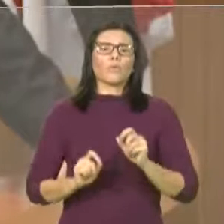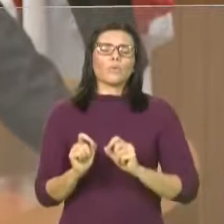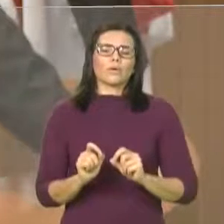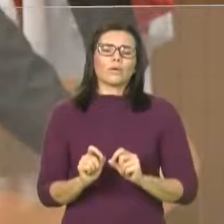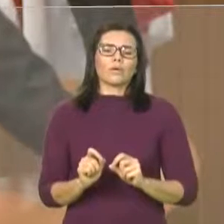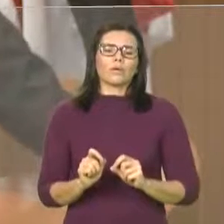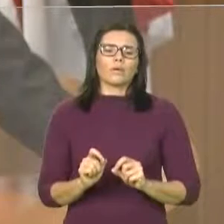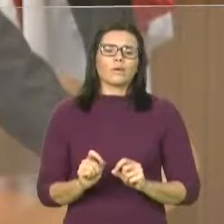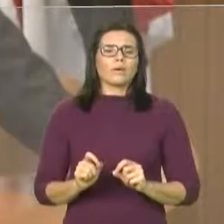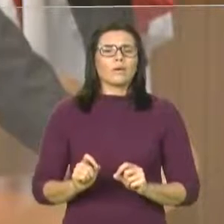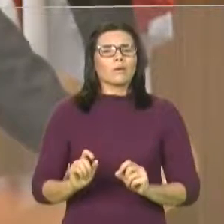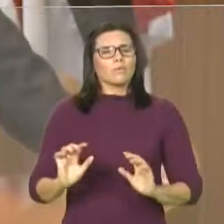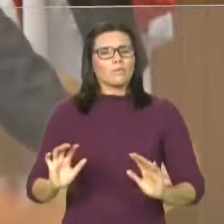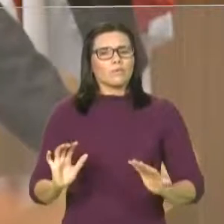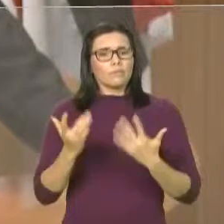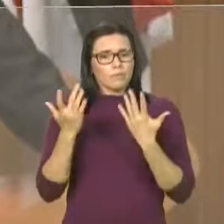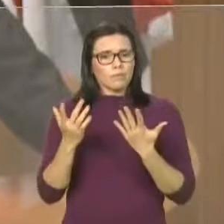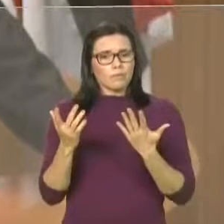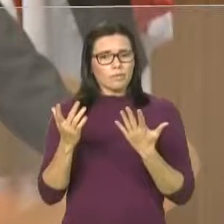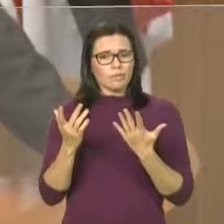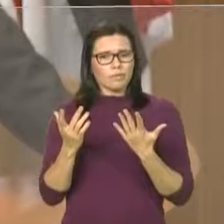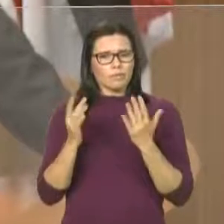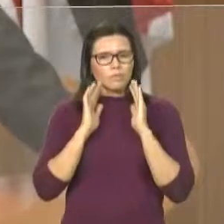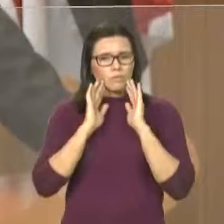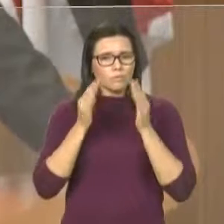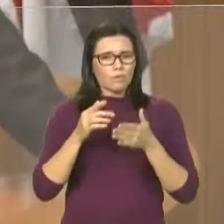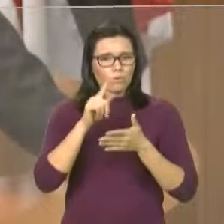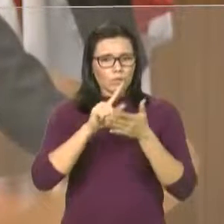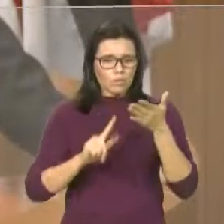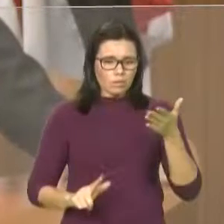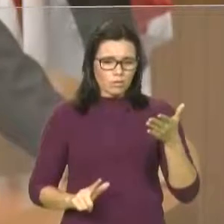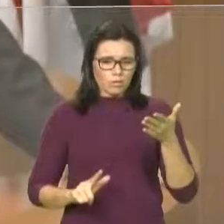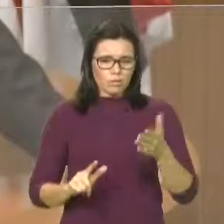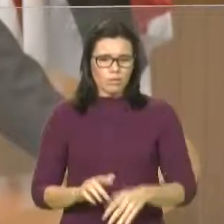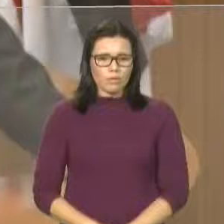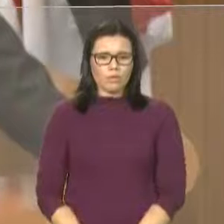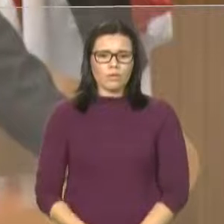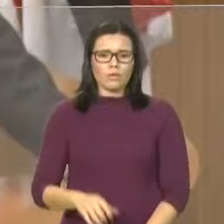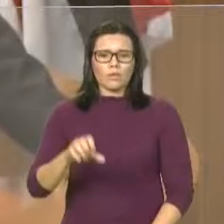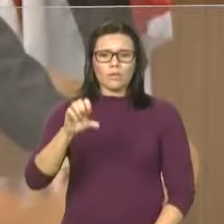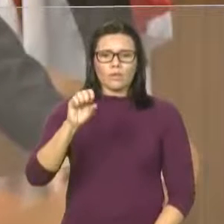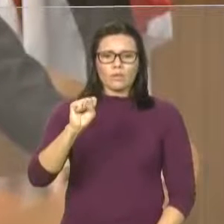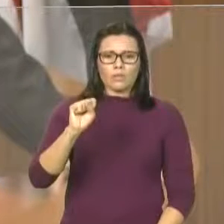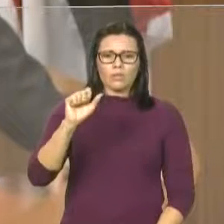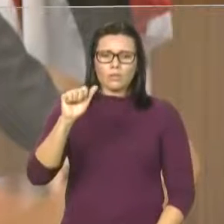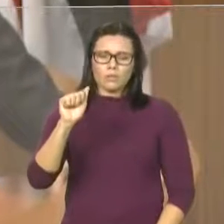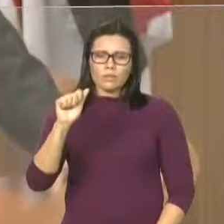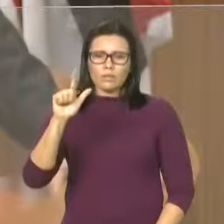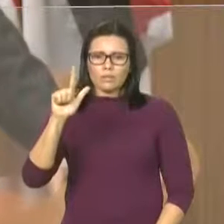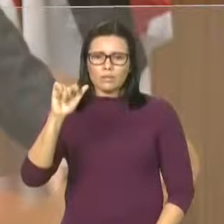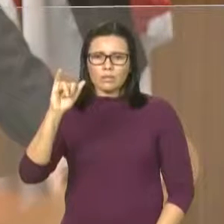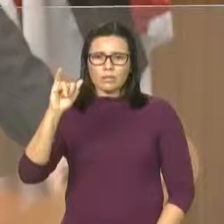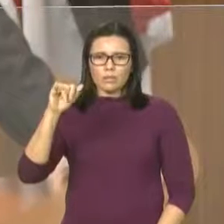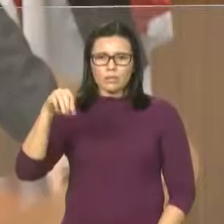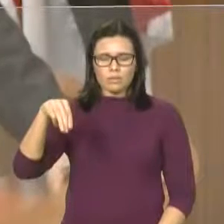nosso Estado. A 15ª edição do Salimpe, o Salão do Livro de Imperatriz,